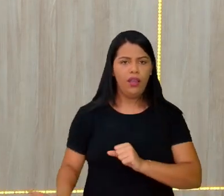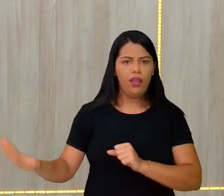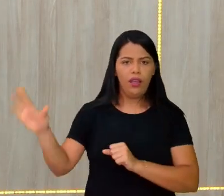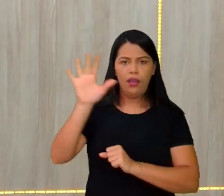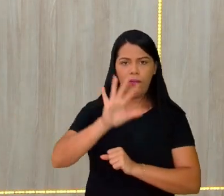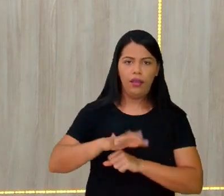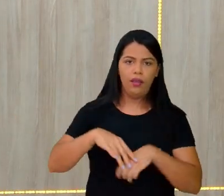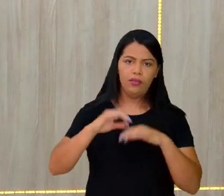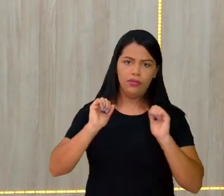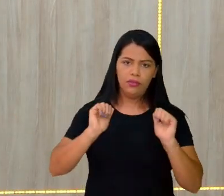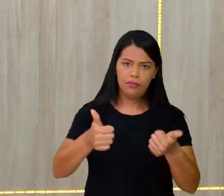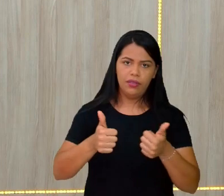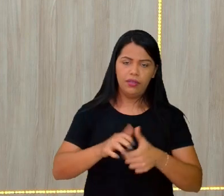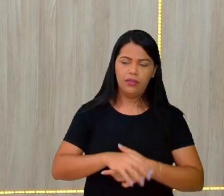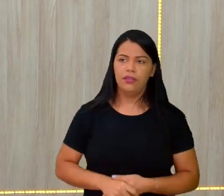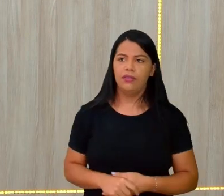rentou?